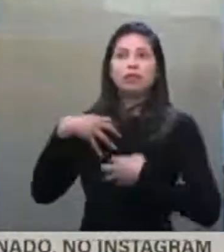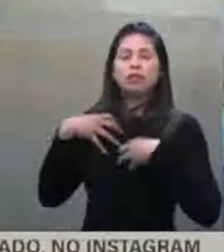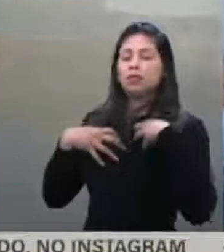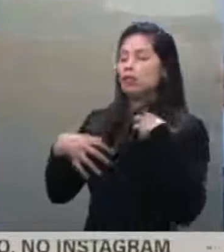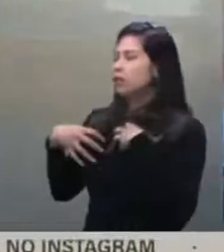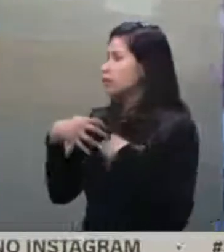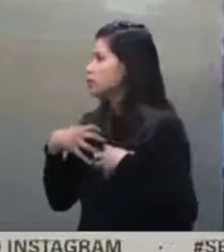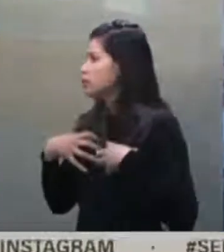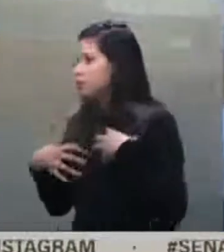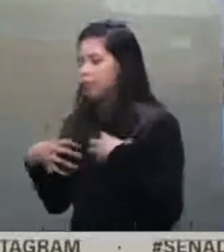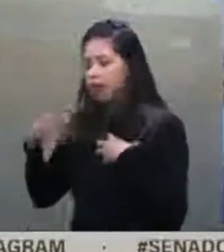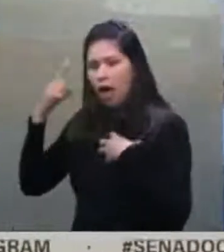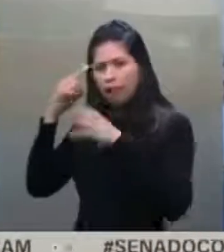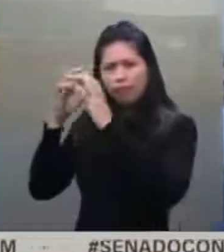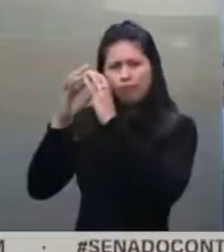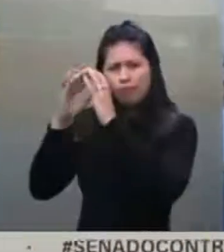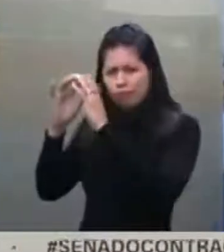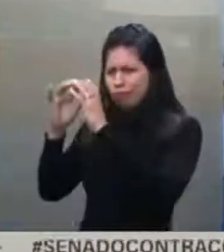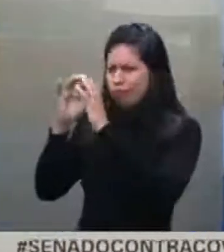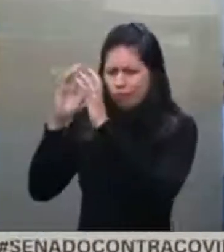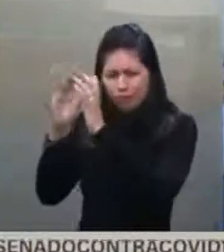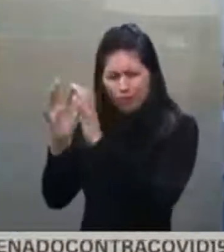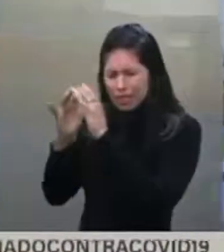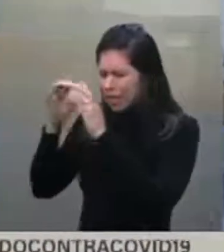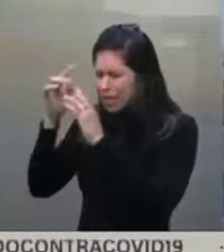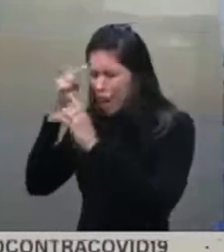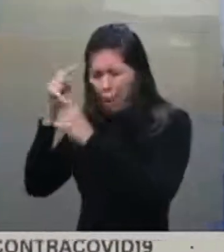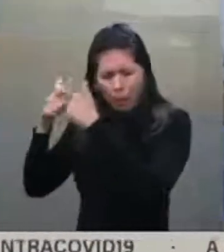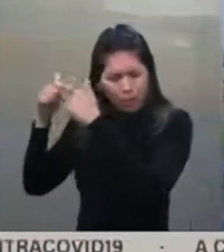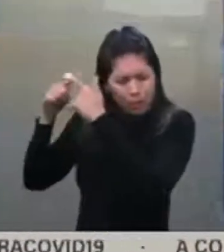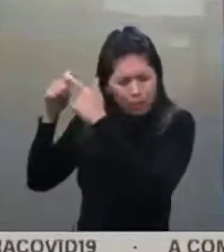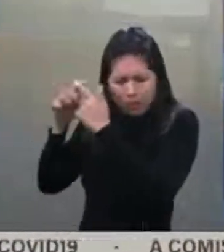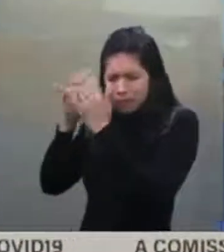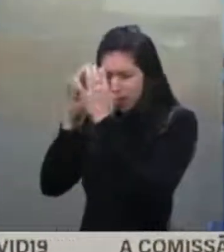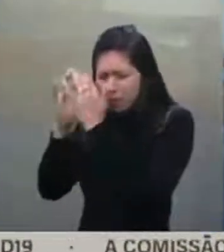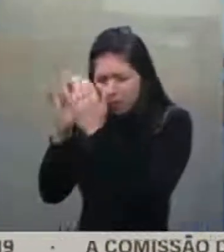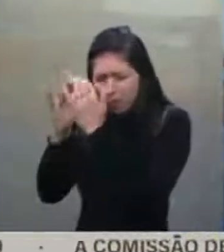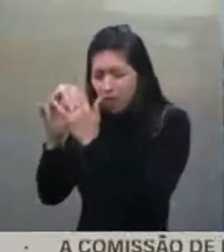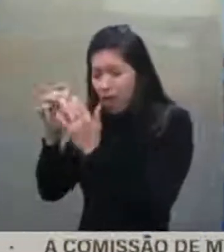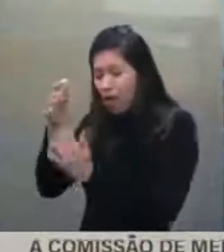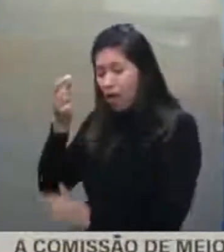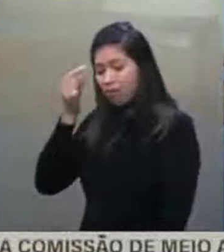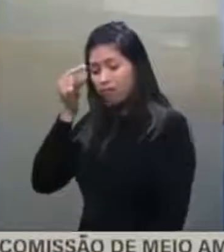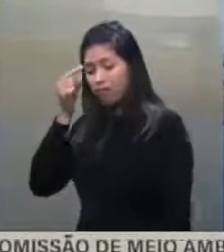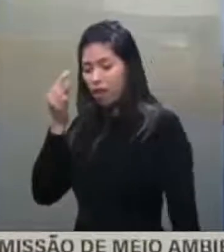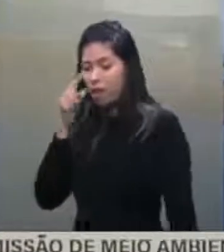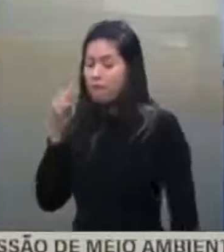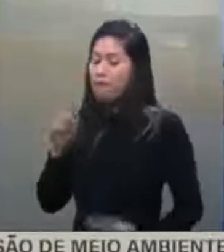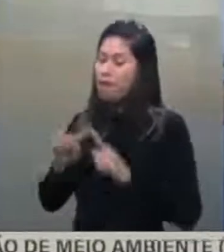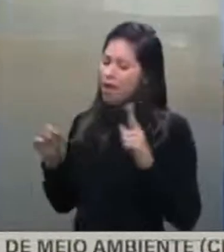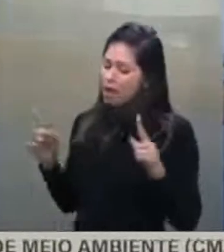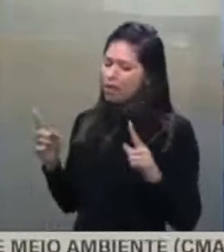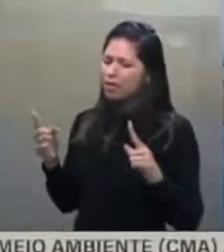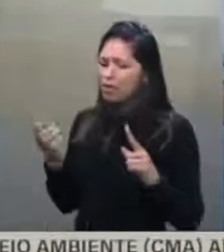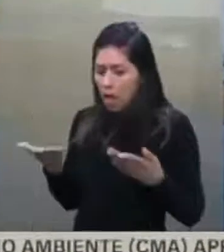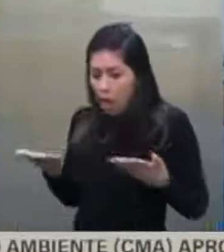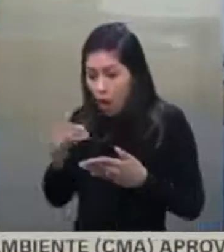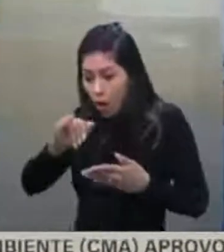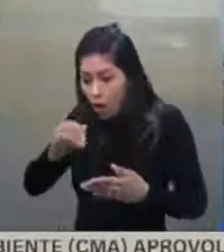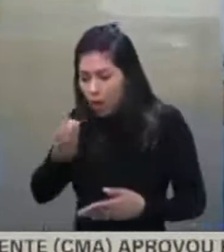psicológica, muitas pessoas passando por problemas psicológicos. Eu queria aproveitar esse momento